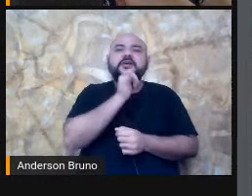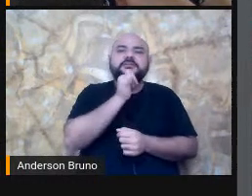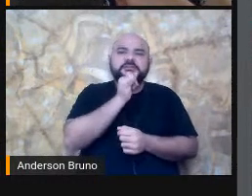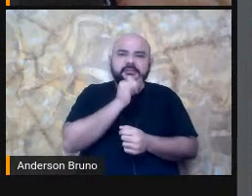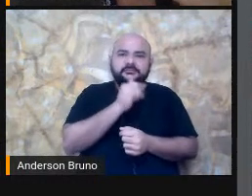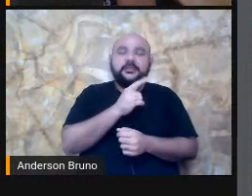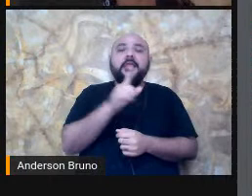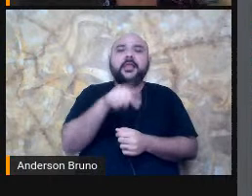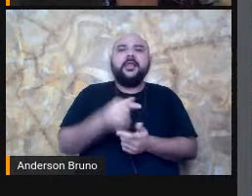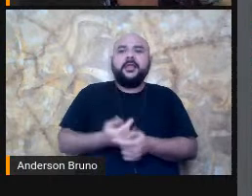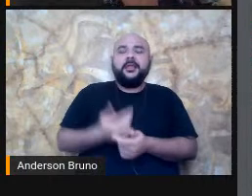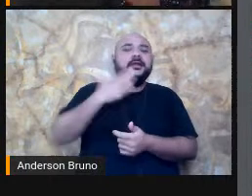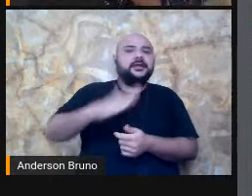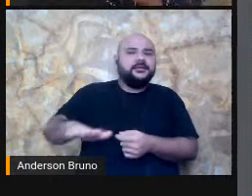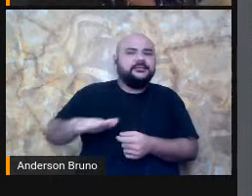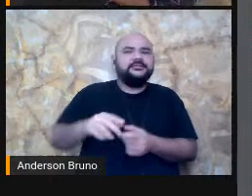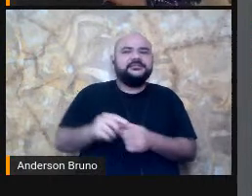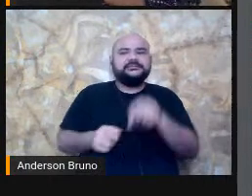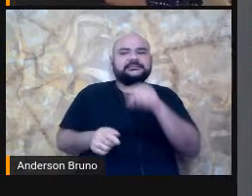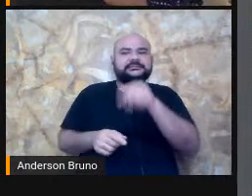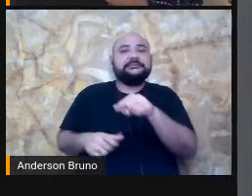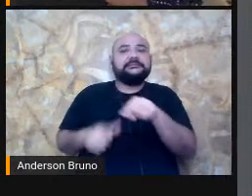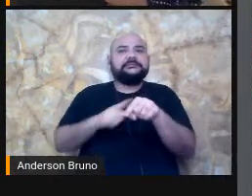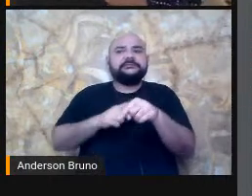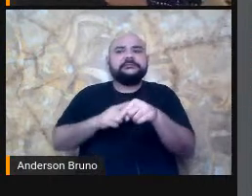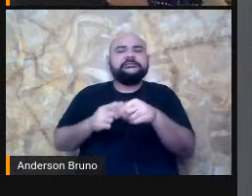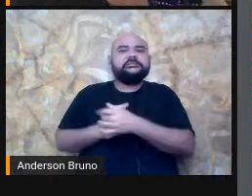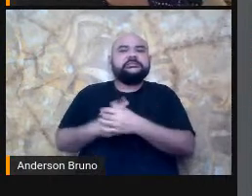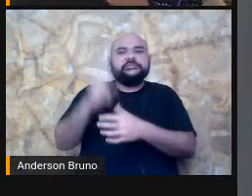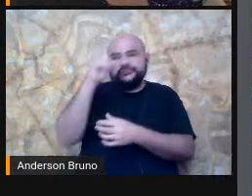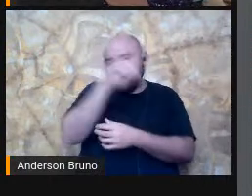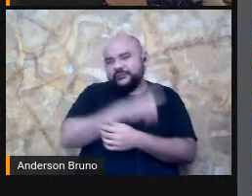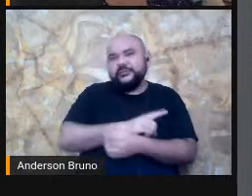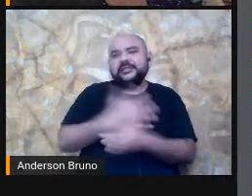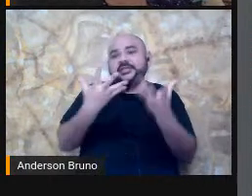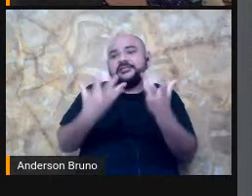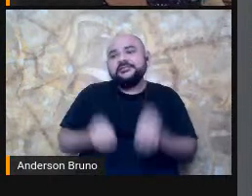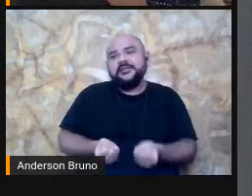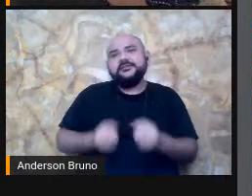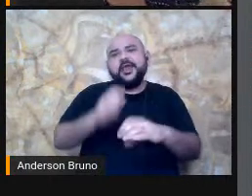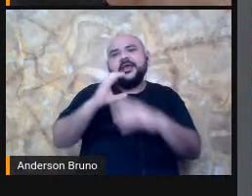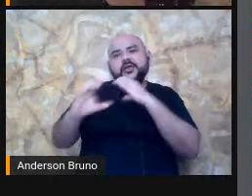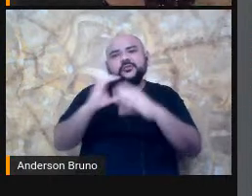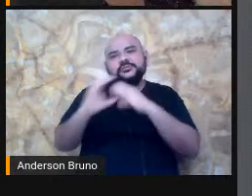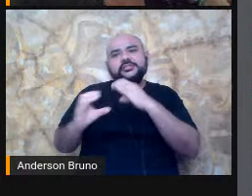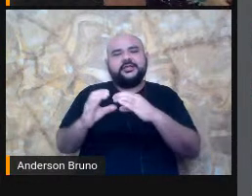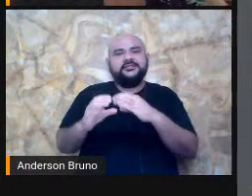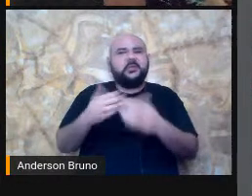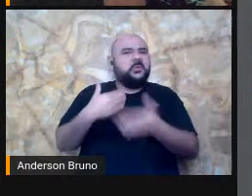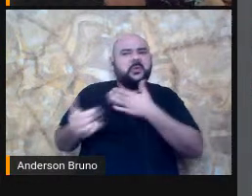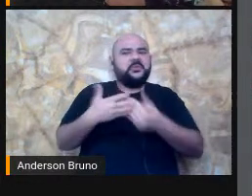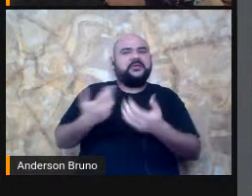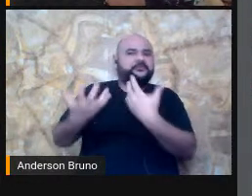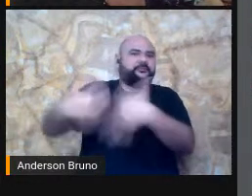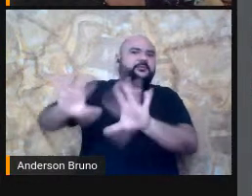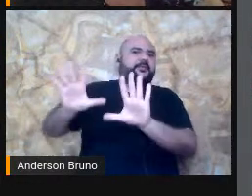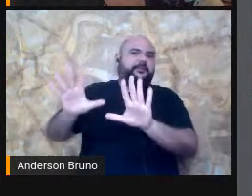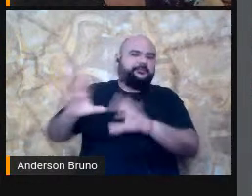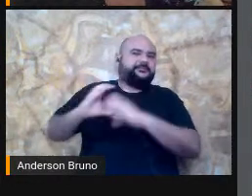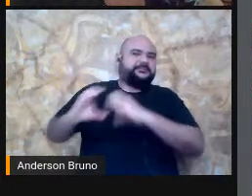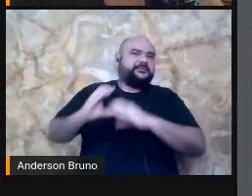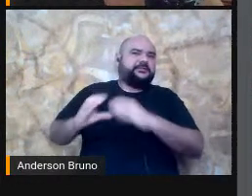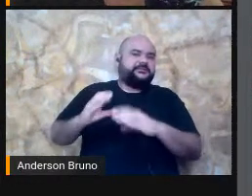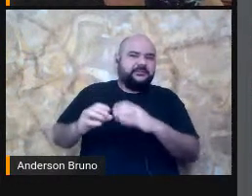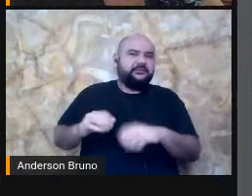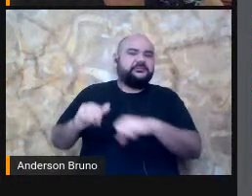De aceitar Qualquer uso De comunicação E aí Nós fizemos